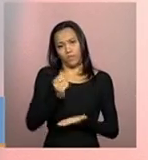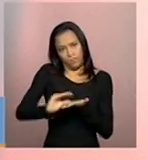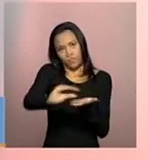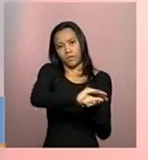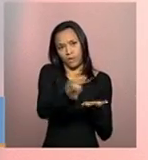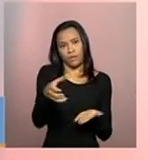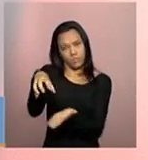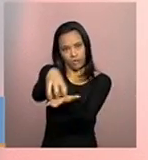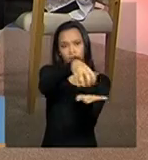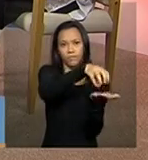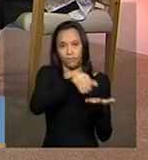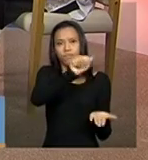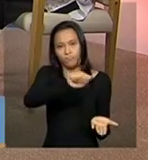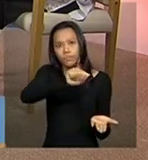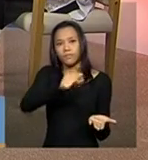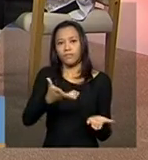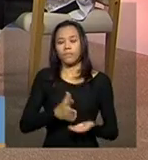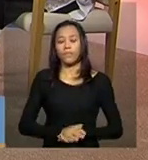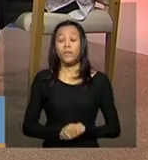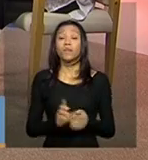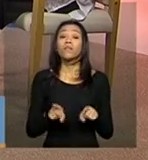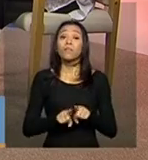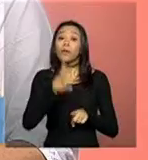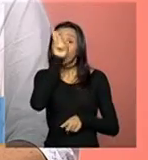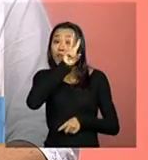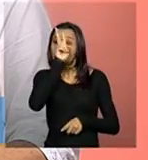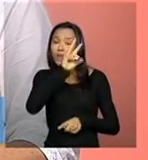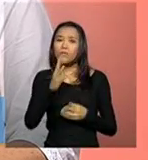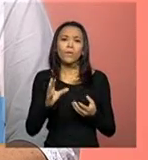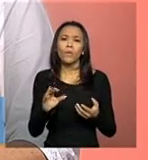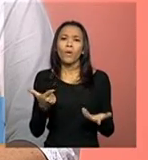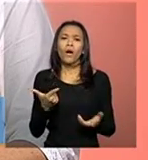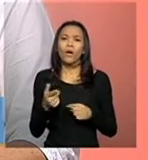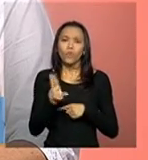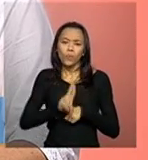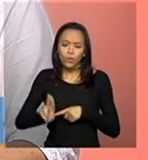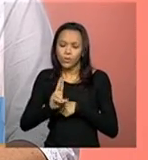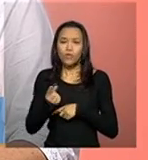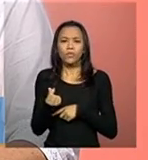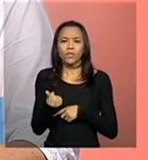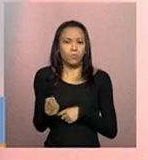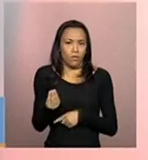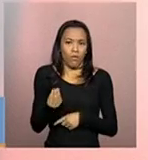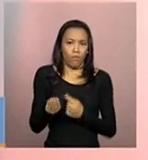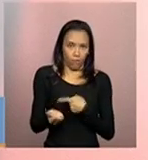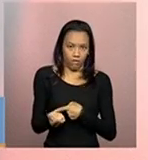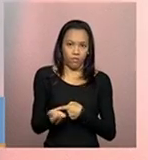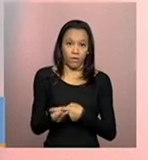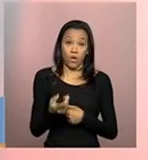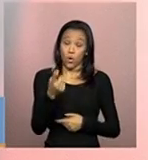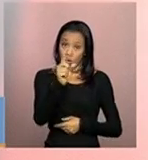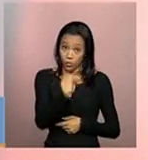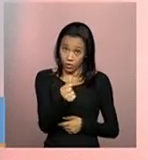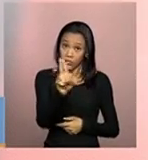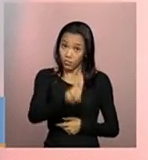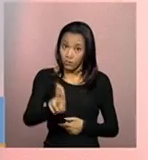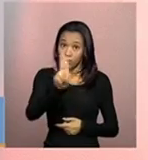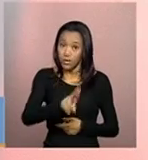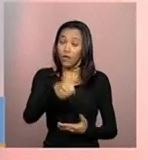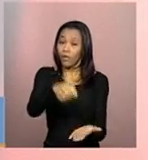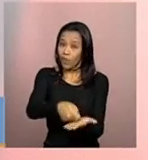E só lembrando em que os recursos do Aprimora Rede podem ser utilizados. Perfeitamente. Os recursos devem ser utilizados